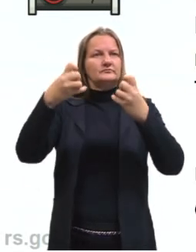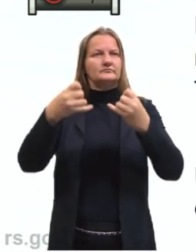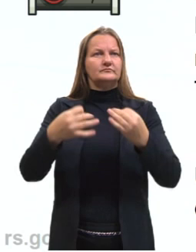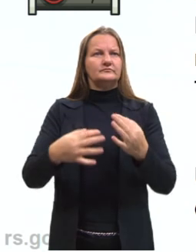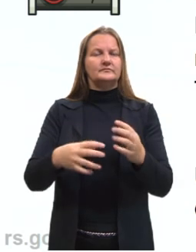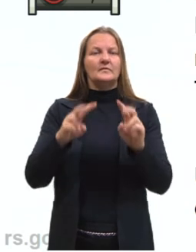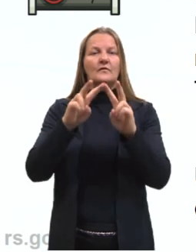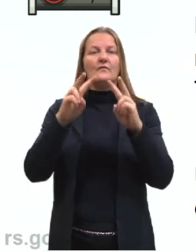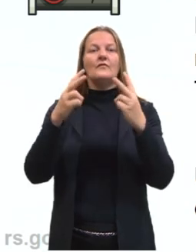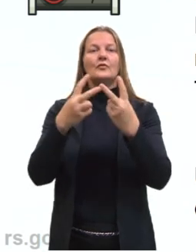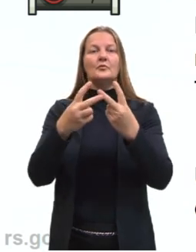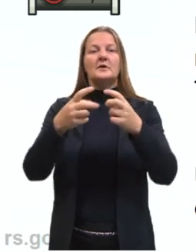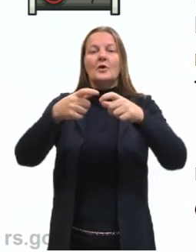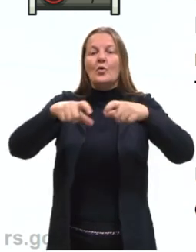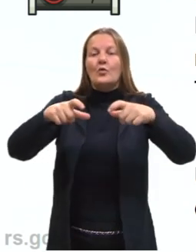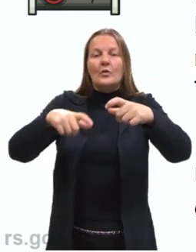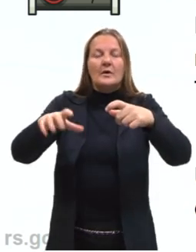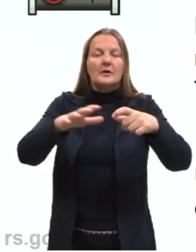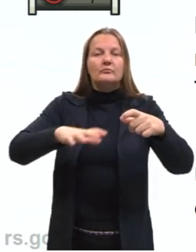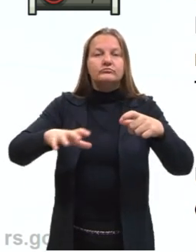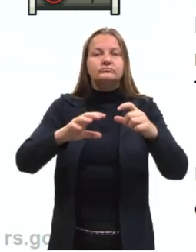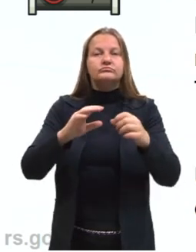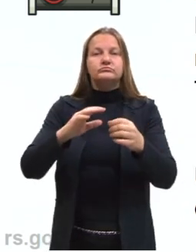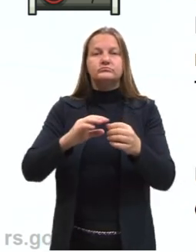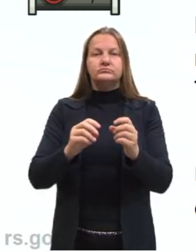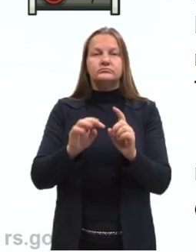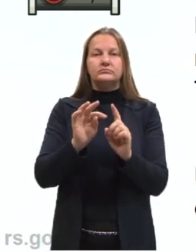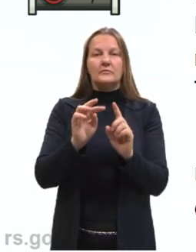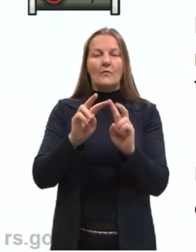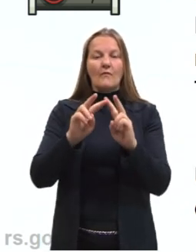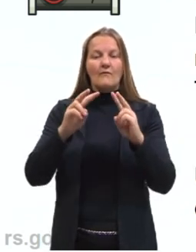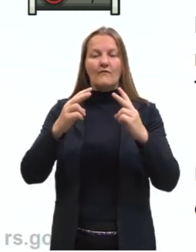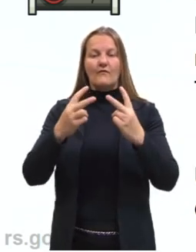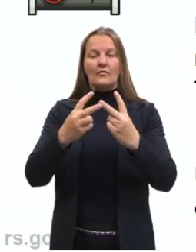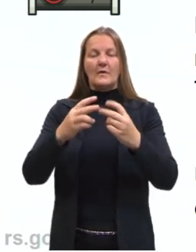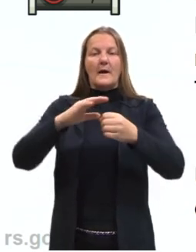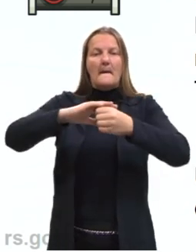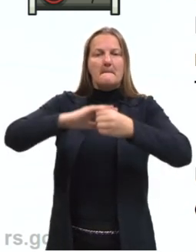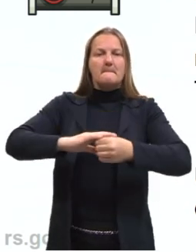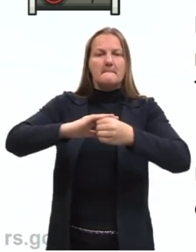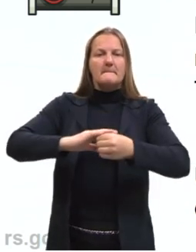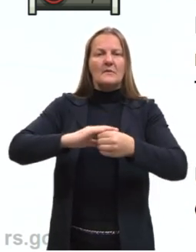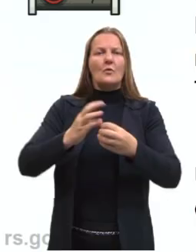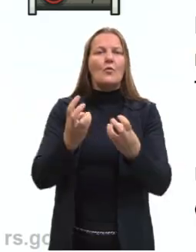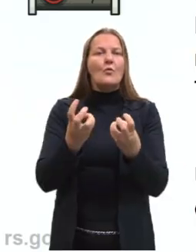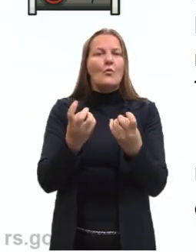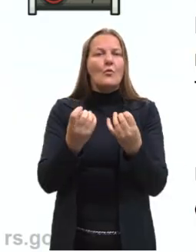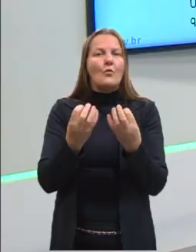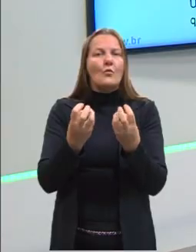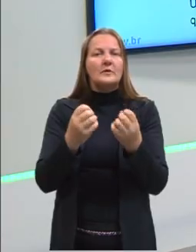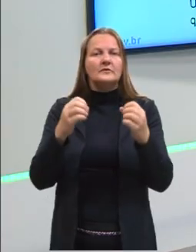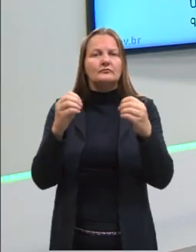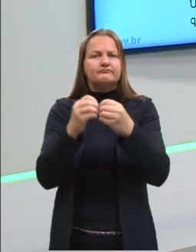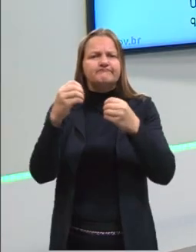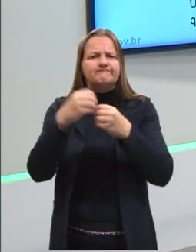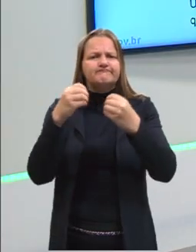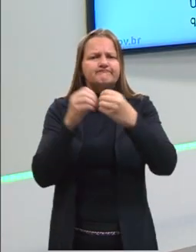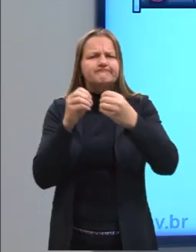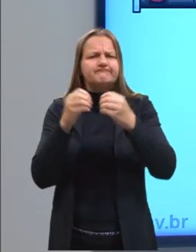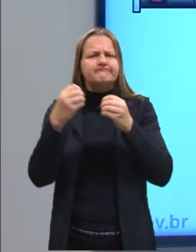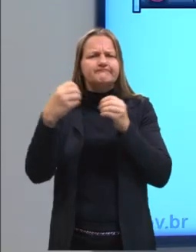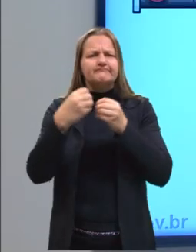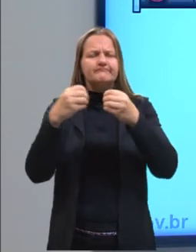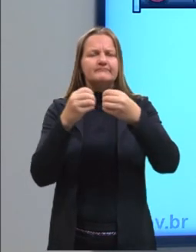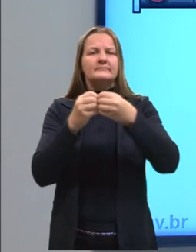Então, o volume é o espaço que ele ocupa. A pressão vai estar relacionada, então, com quantas colisões a gente tem dentro de um